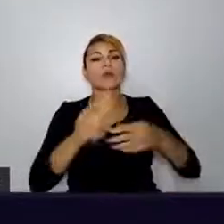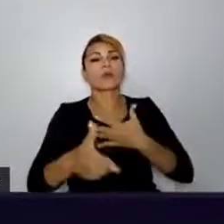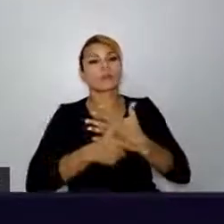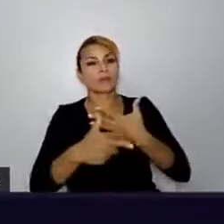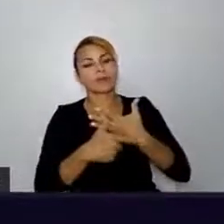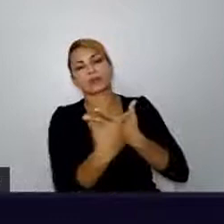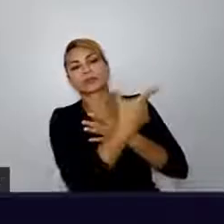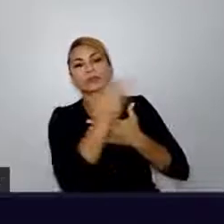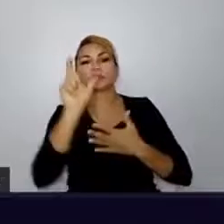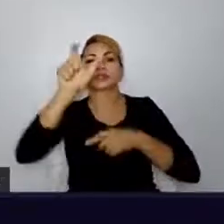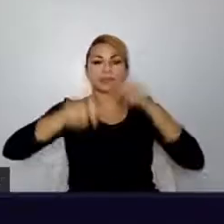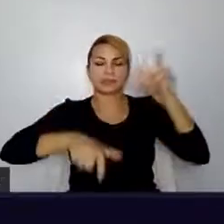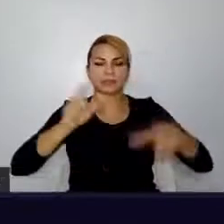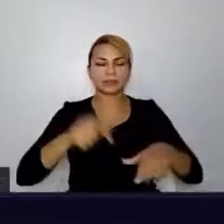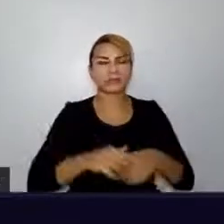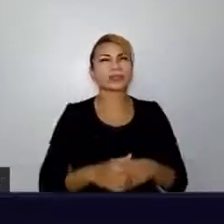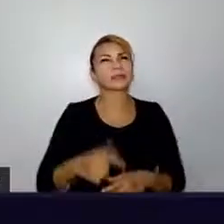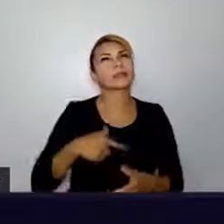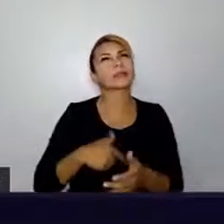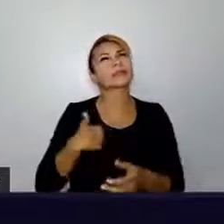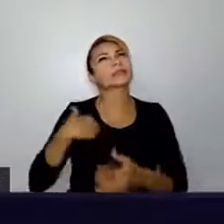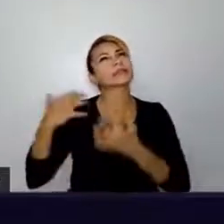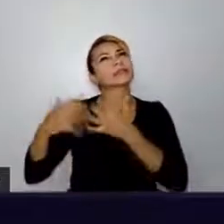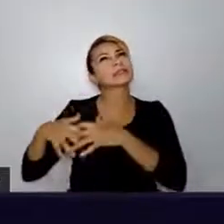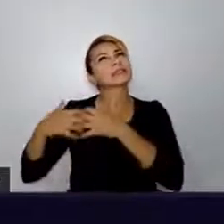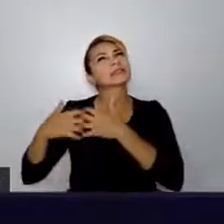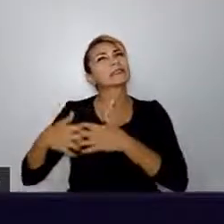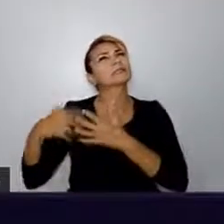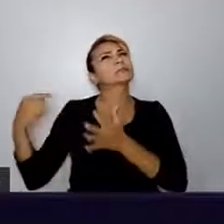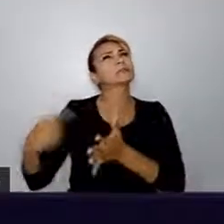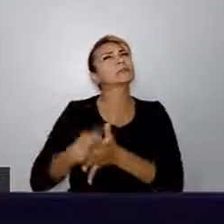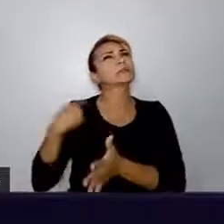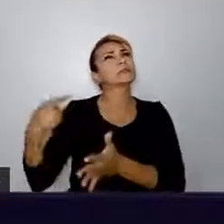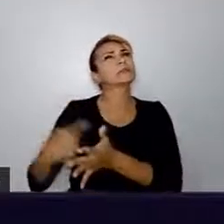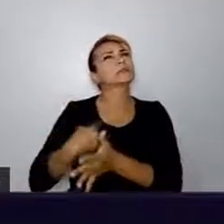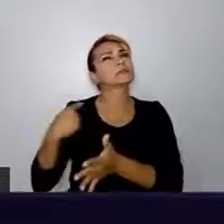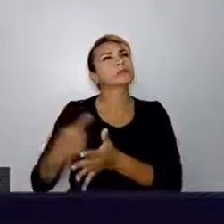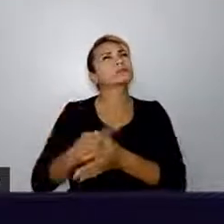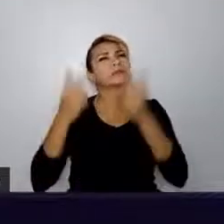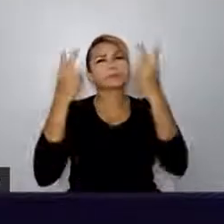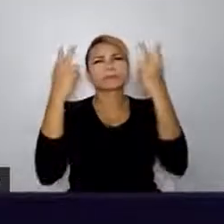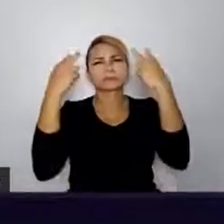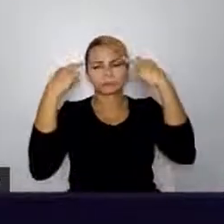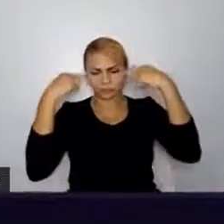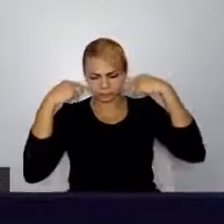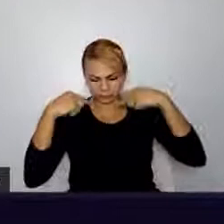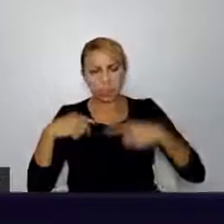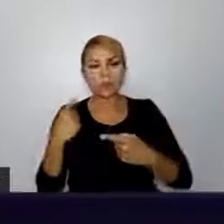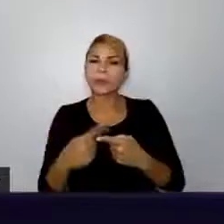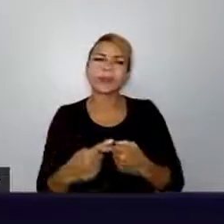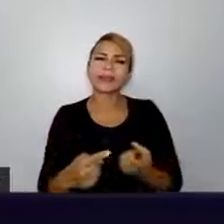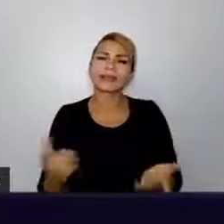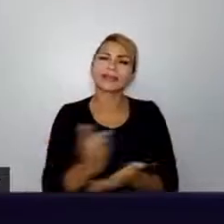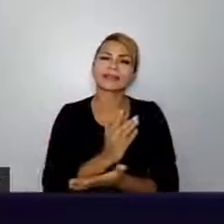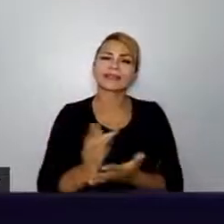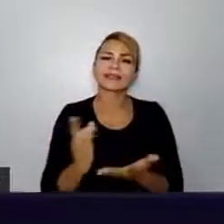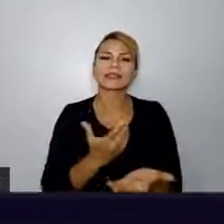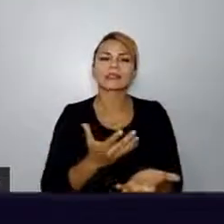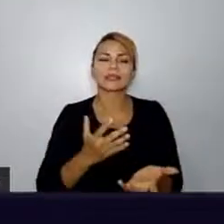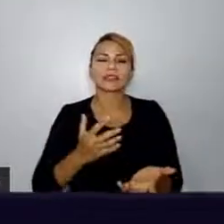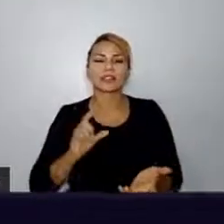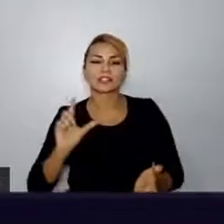surgem na minha cabeça. Como? Por que às vezes agimos como se não precisássemos das pessoas?